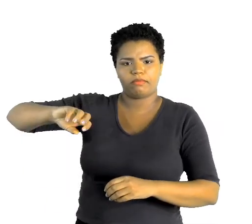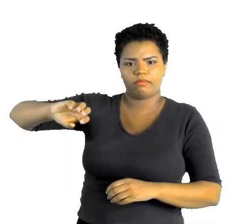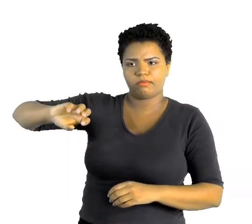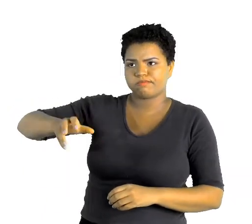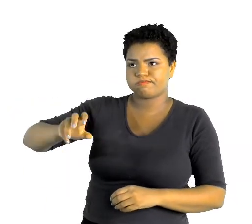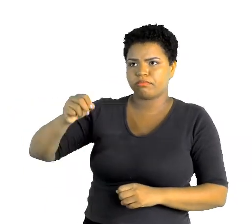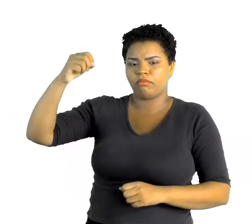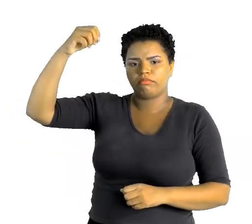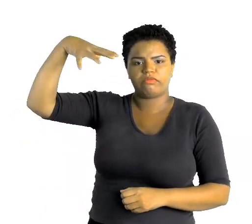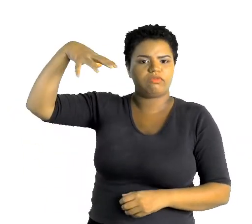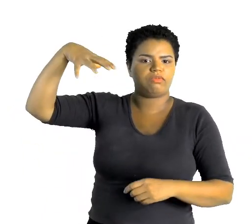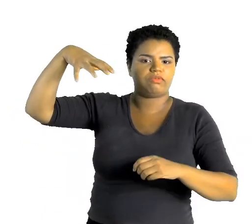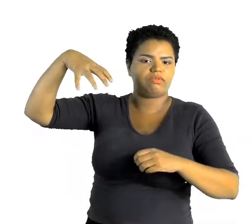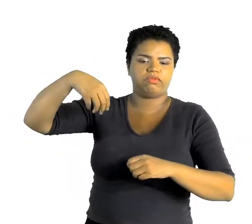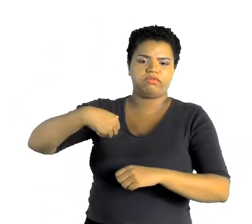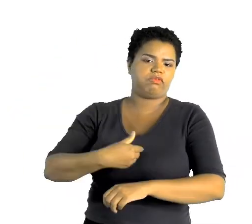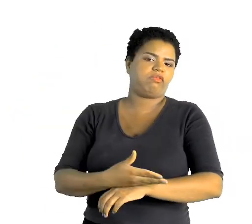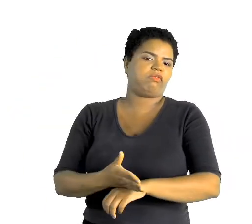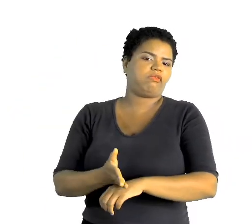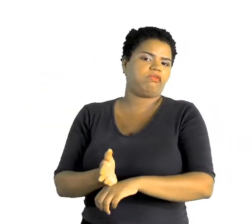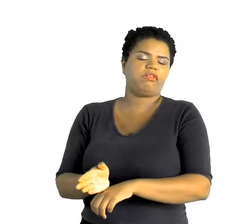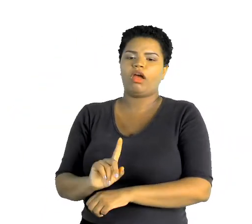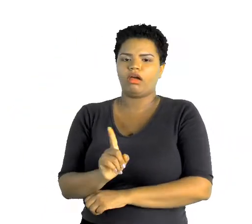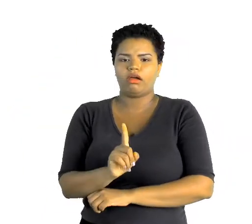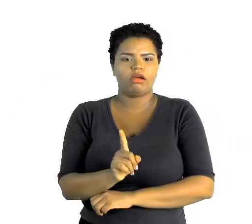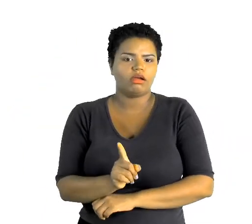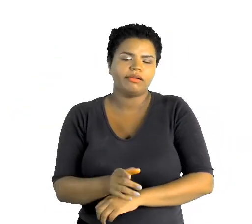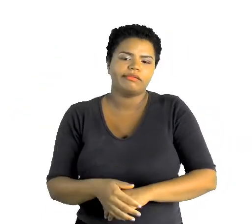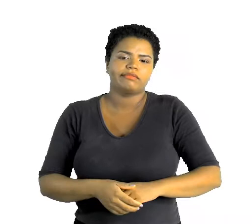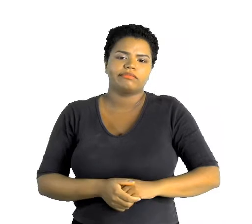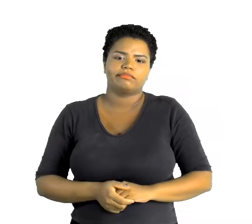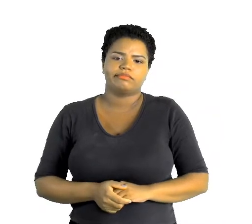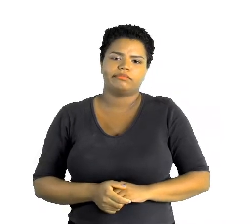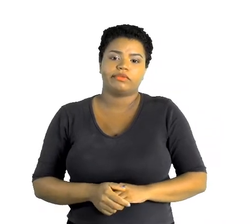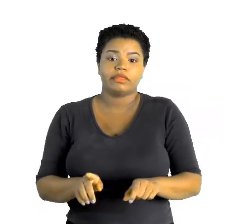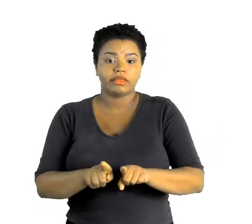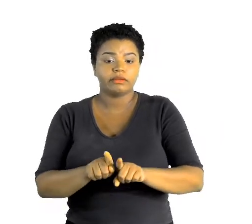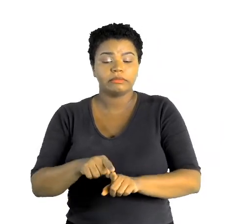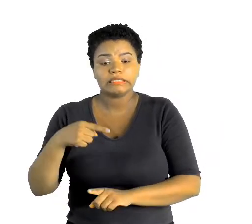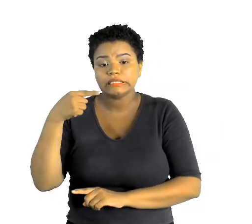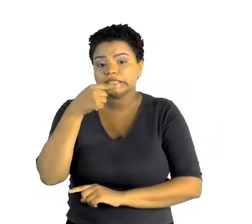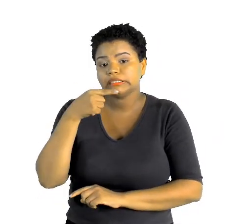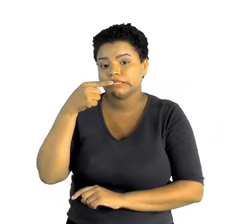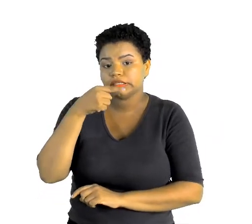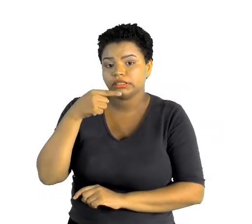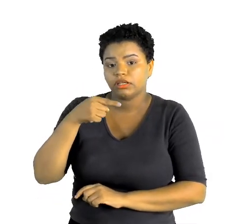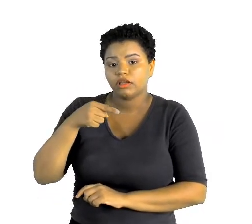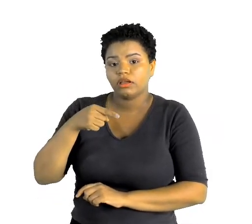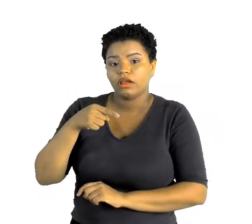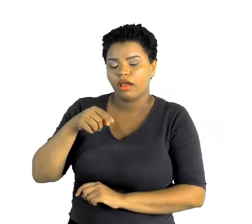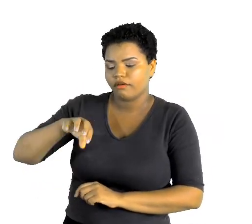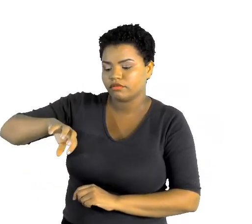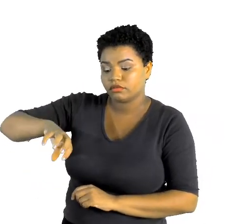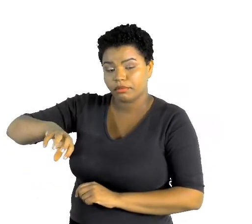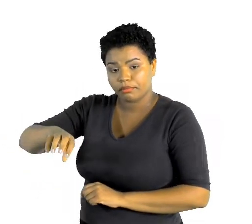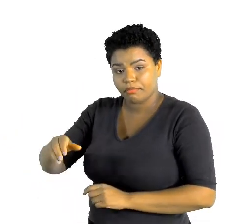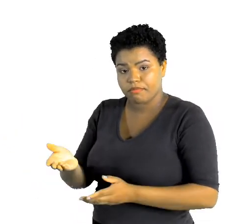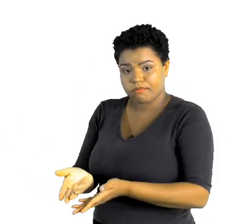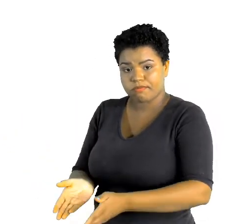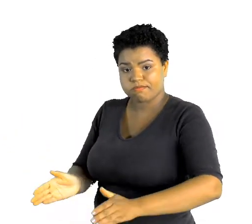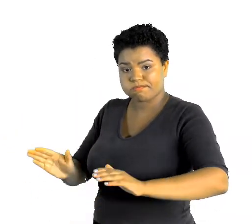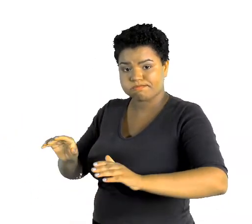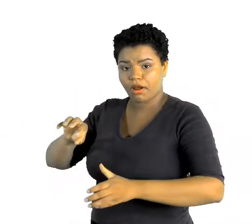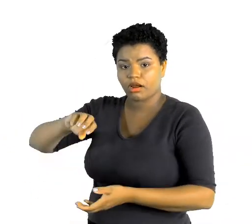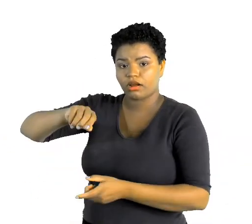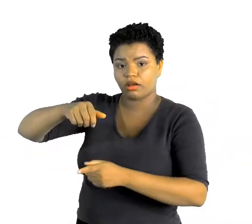chuveiro o tempo todo ligado. A mesma coisa quando a gente vai escovar os dentes. Chegar na pia, colocar